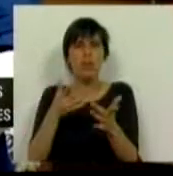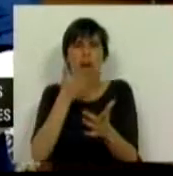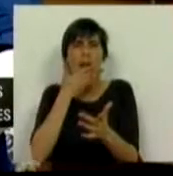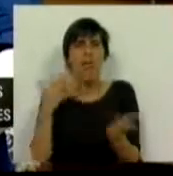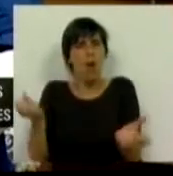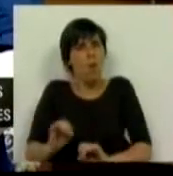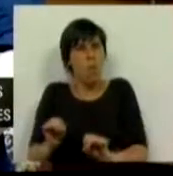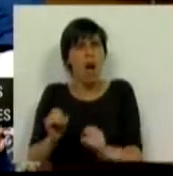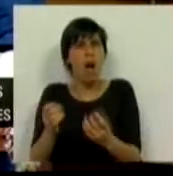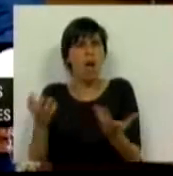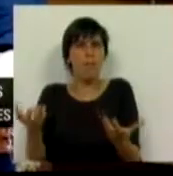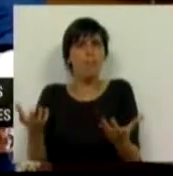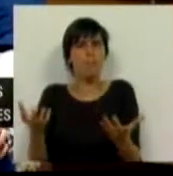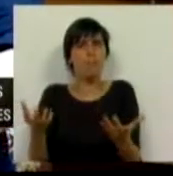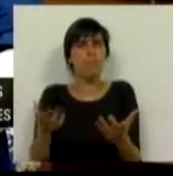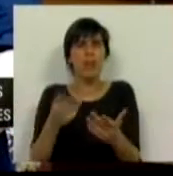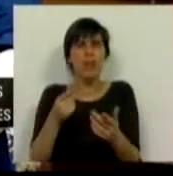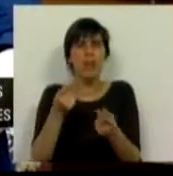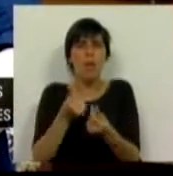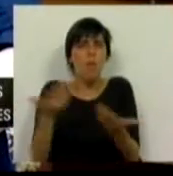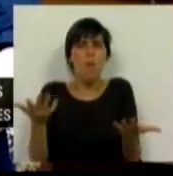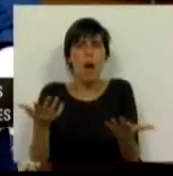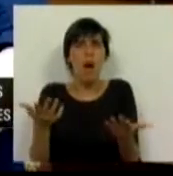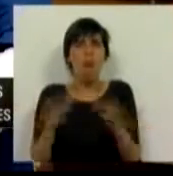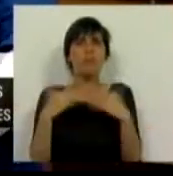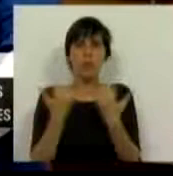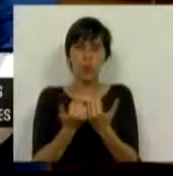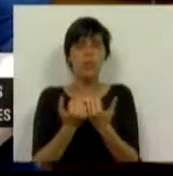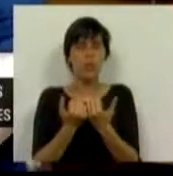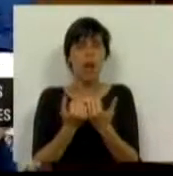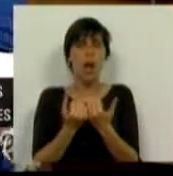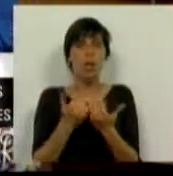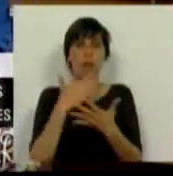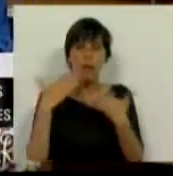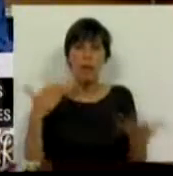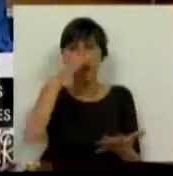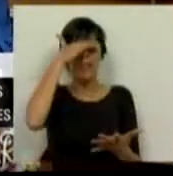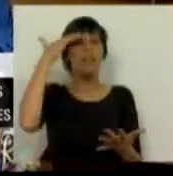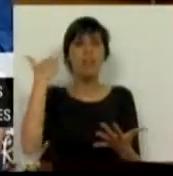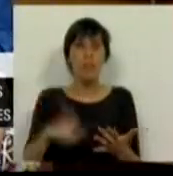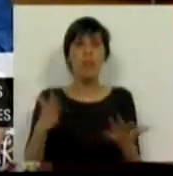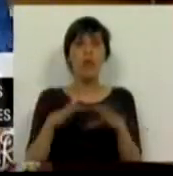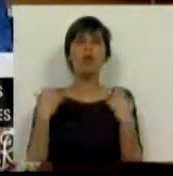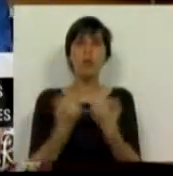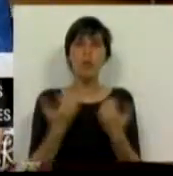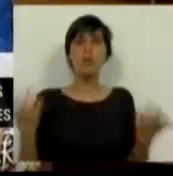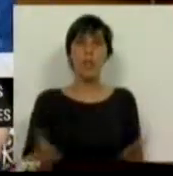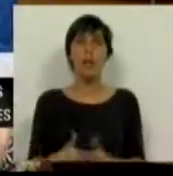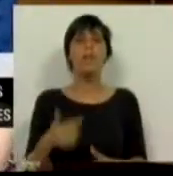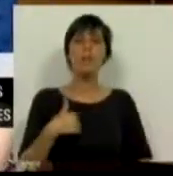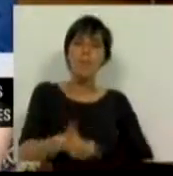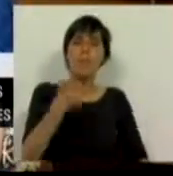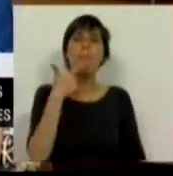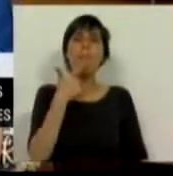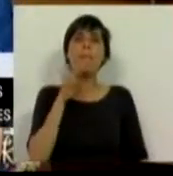precariedade e de fracas condições sociais com grandes dificuldades sociais. Eu